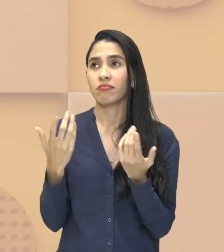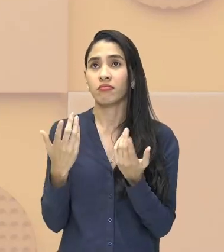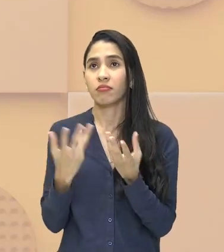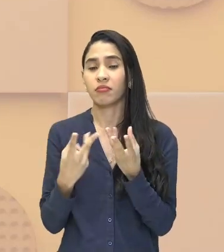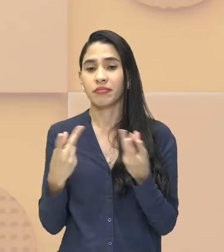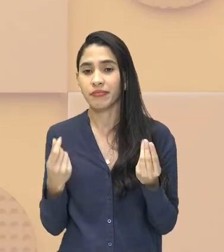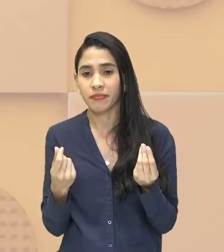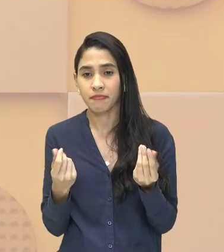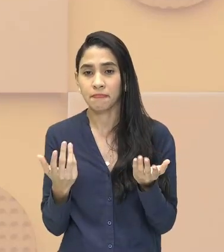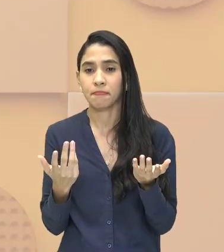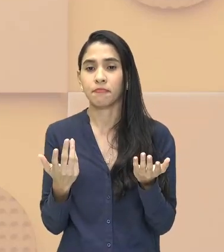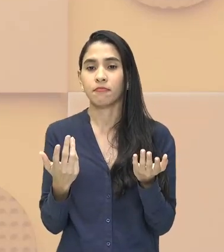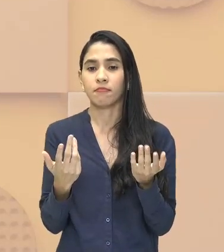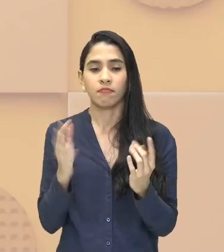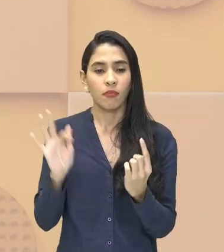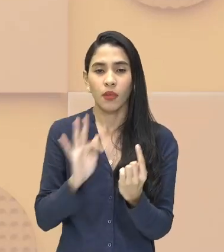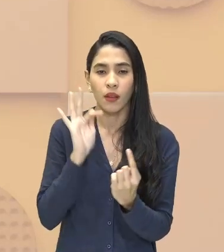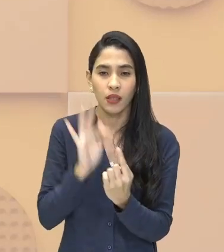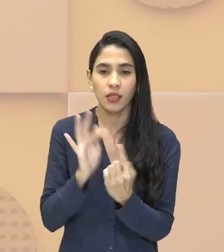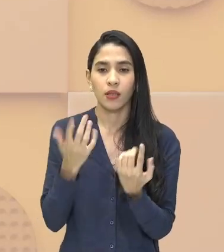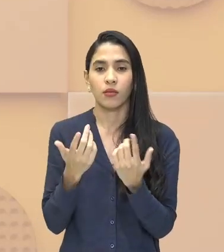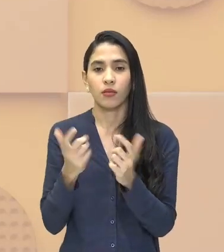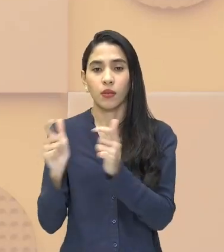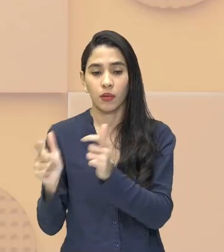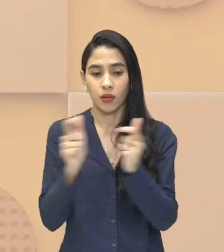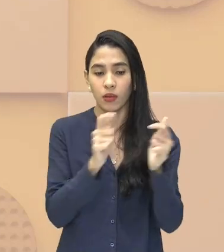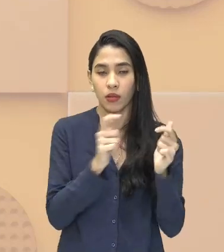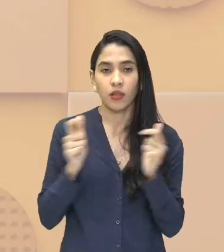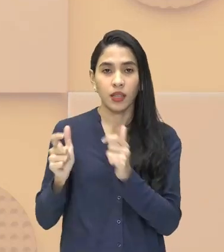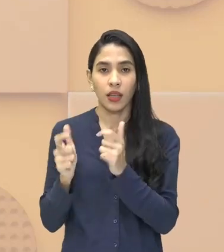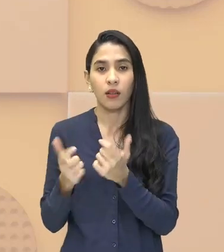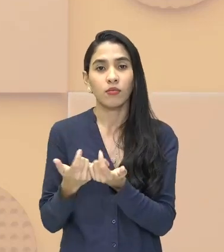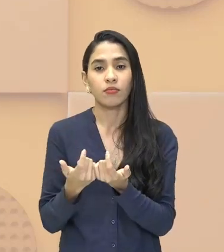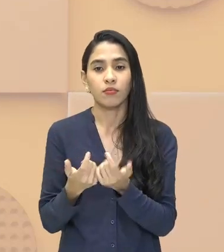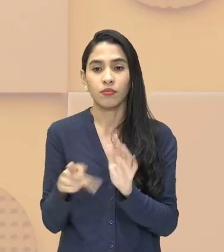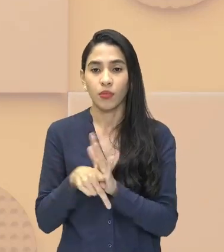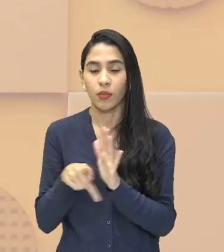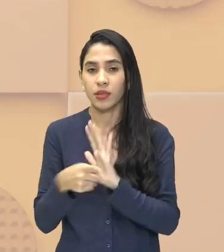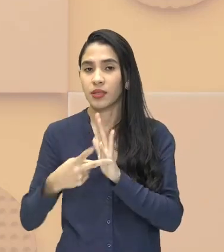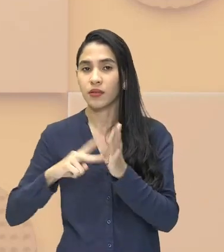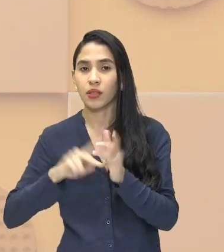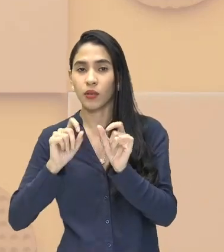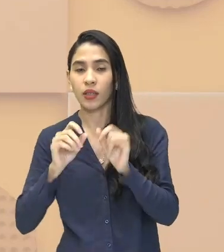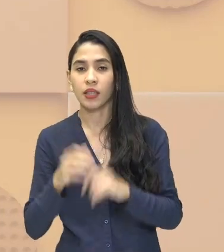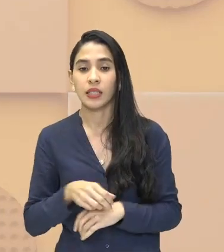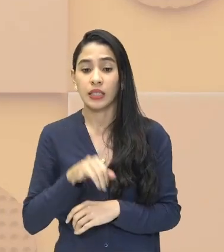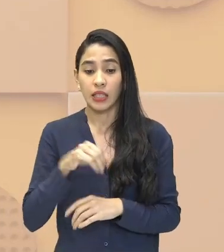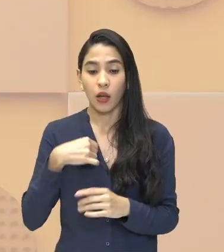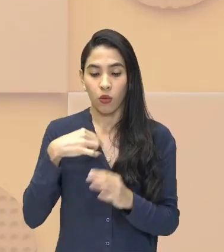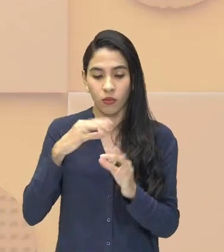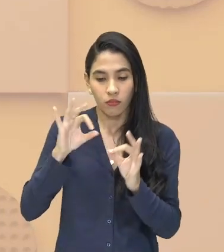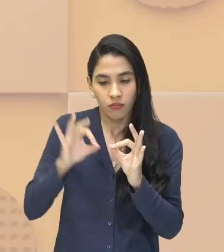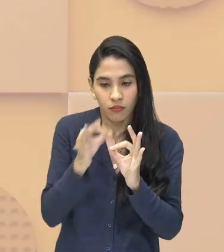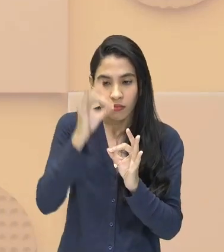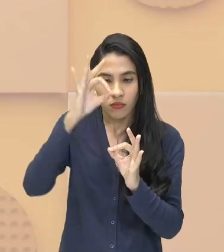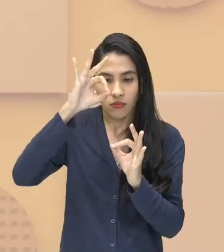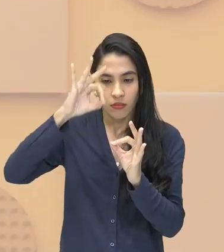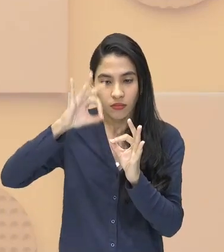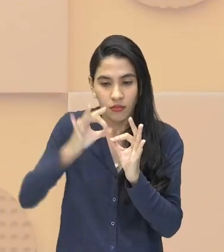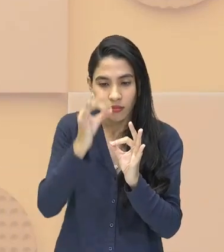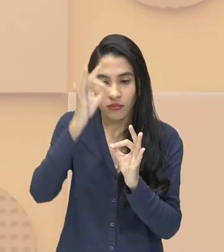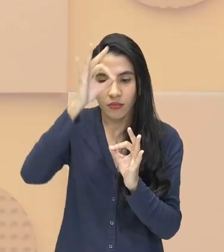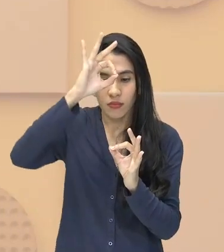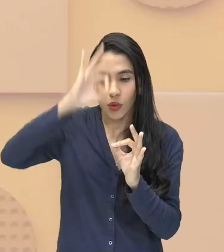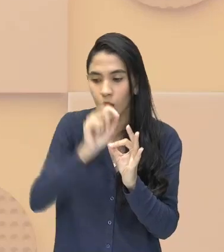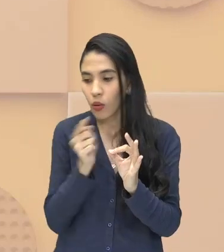vai ter aquela função em determinada parte da produção. Ou seja, se um coloca um fio na máquina, o outro vai ter só a